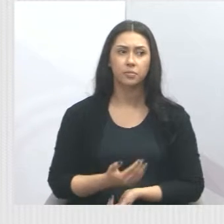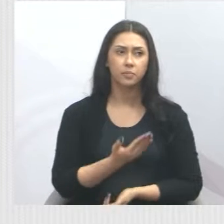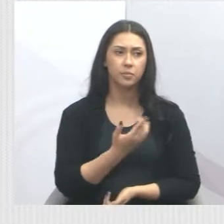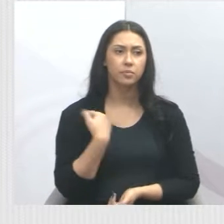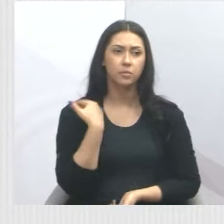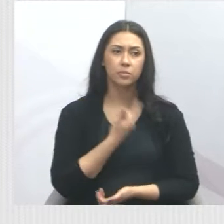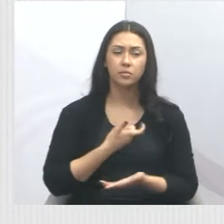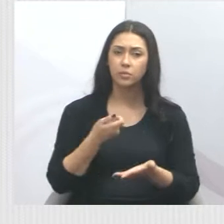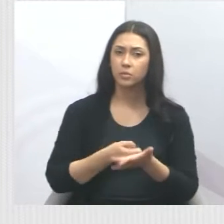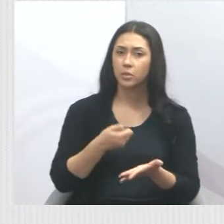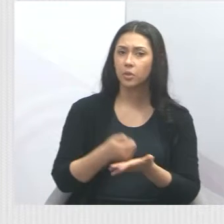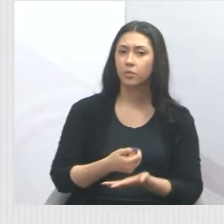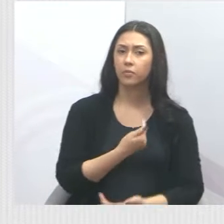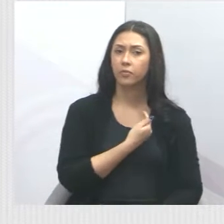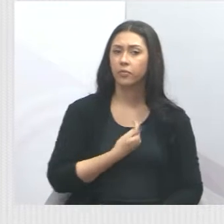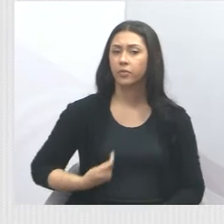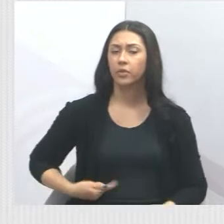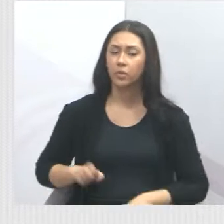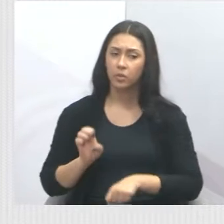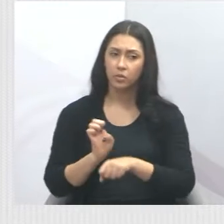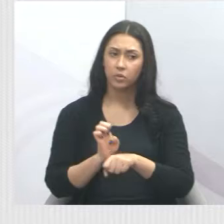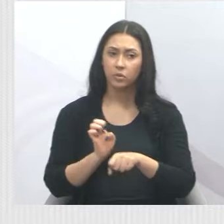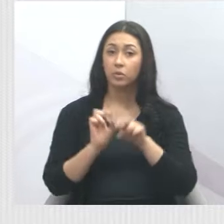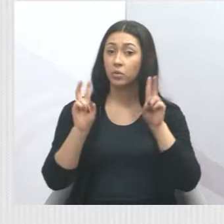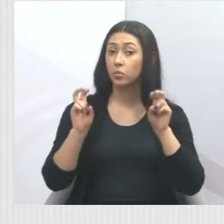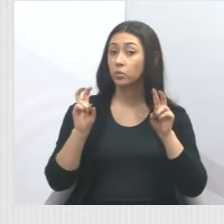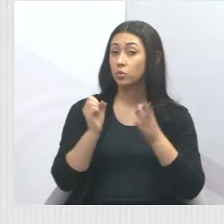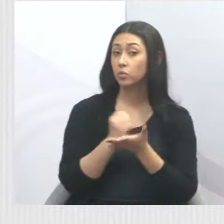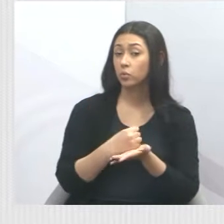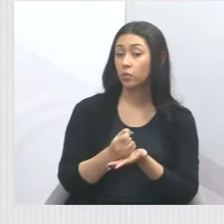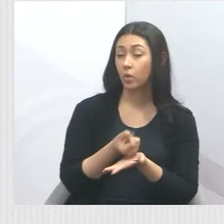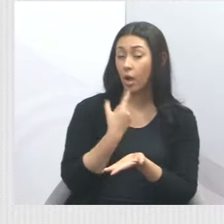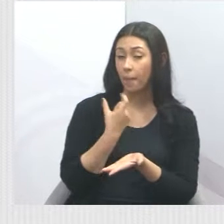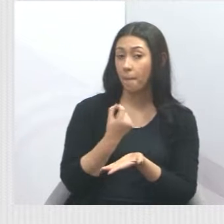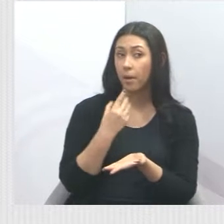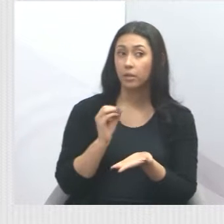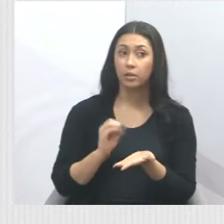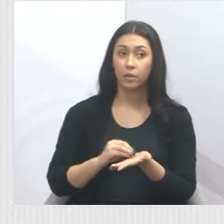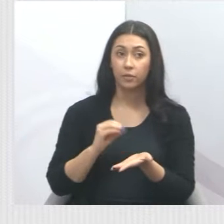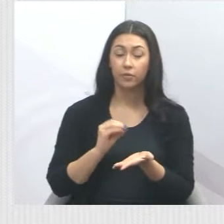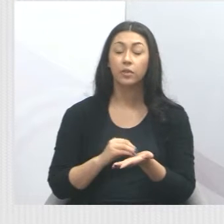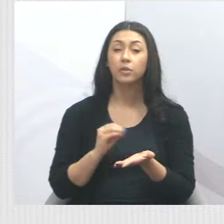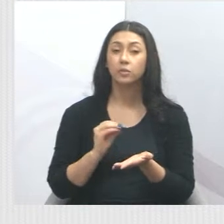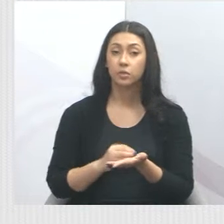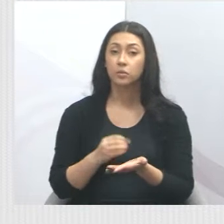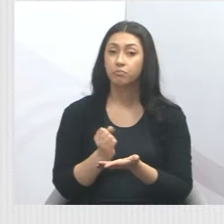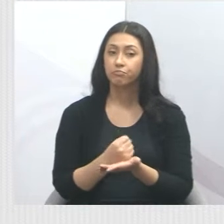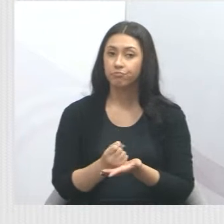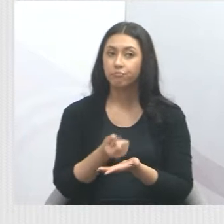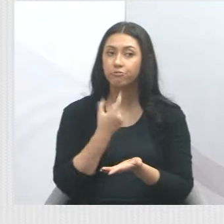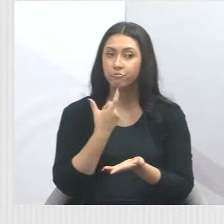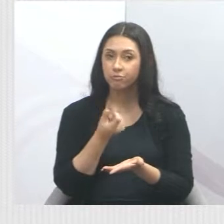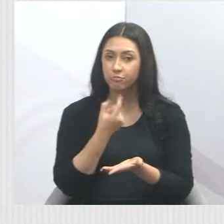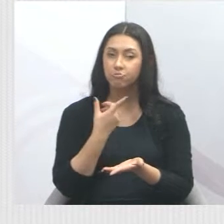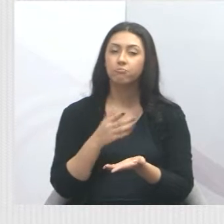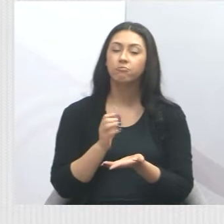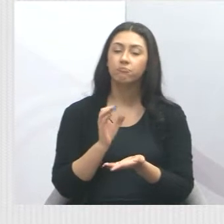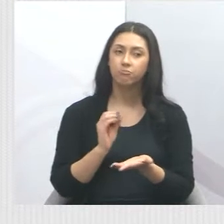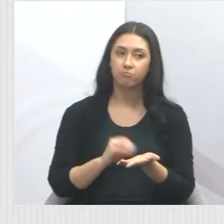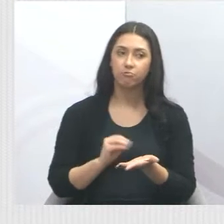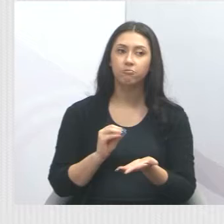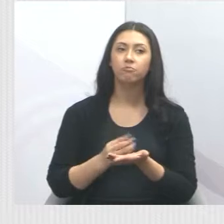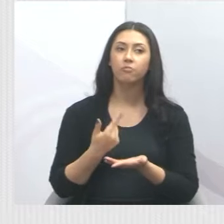estamos cobrando o governo do Estado com relação aos medicamentos de alto custo. Estão faltando medicamentos de alto custo na farmácia.